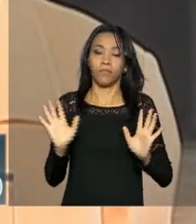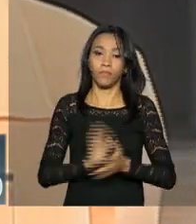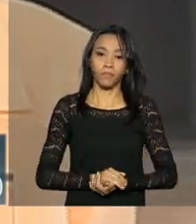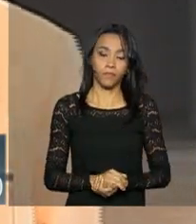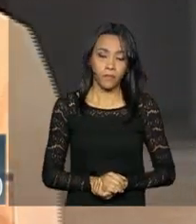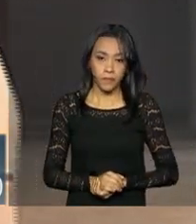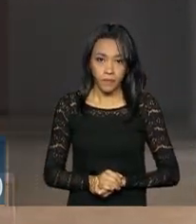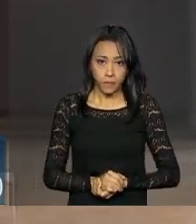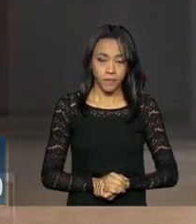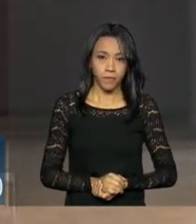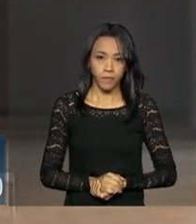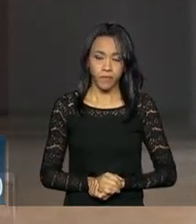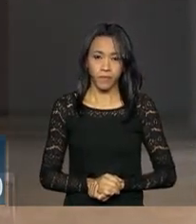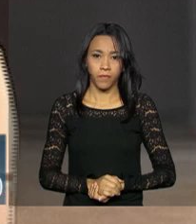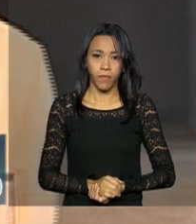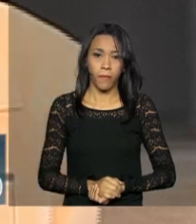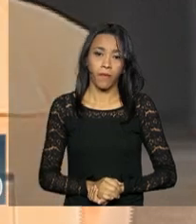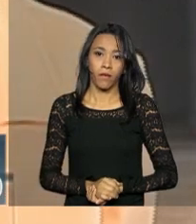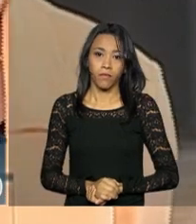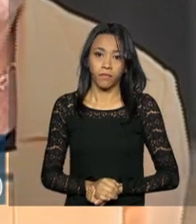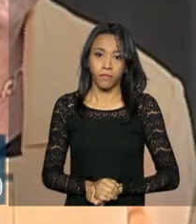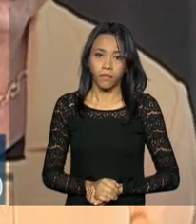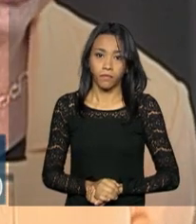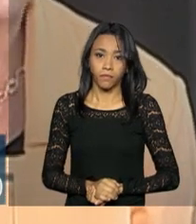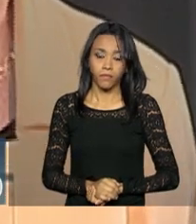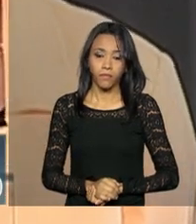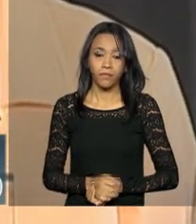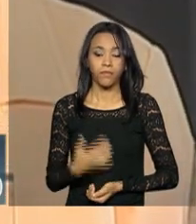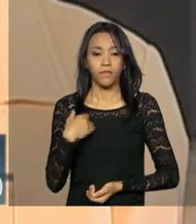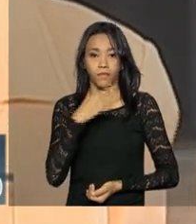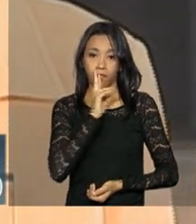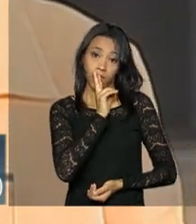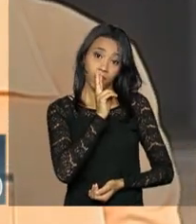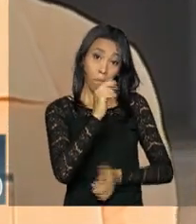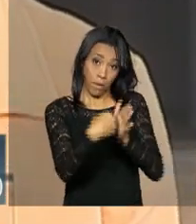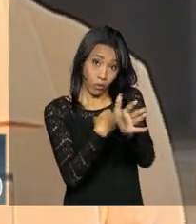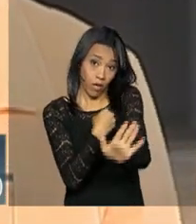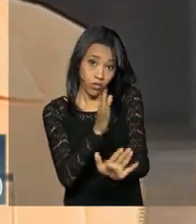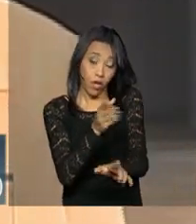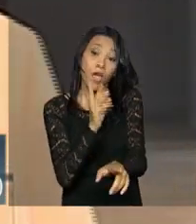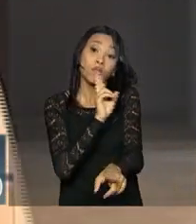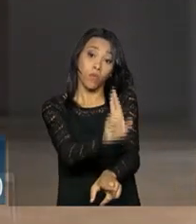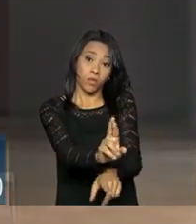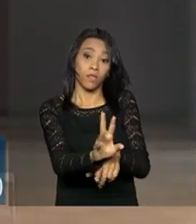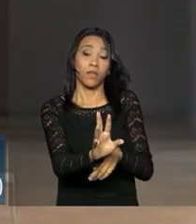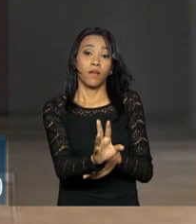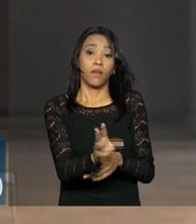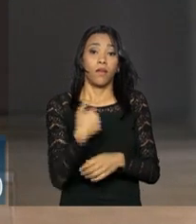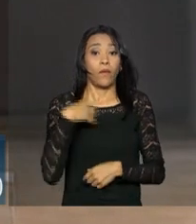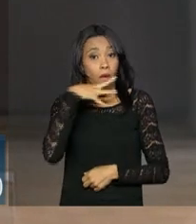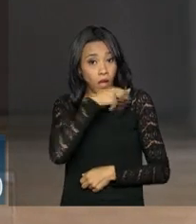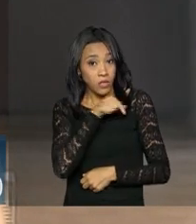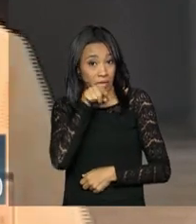é um grupo, isso é uma dúvida que há de vários dias? Meu querido, eu acho que essa